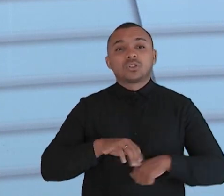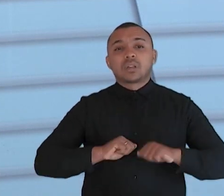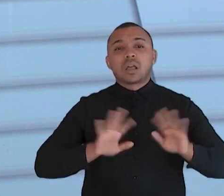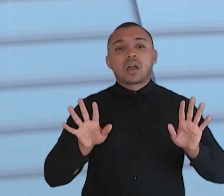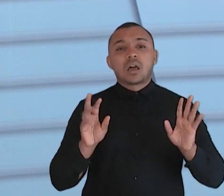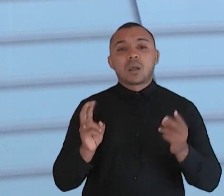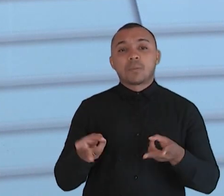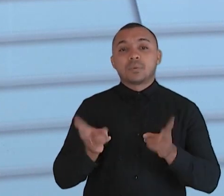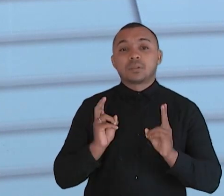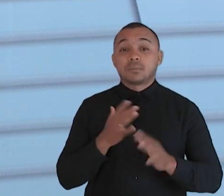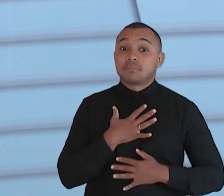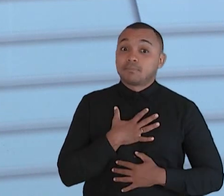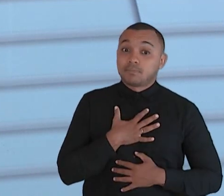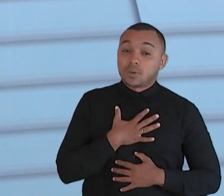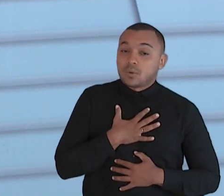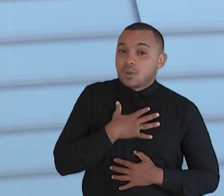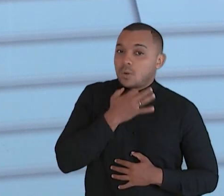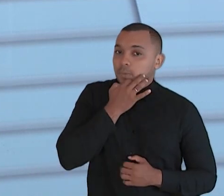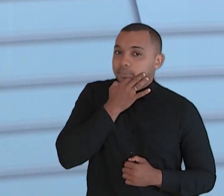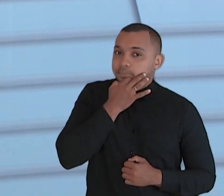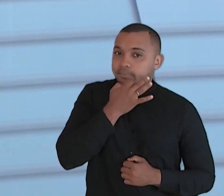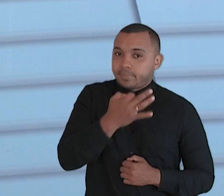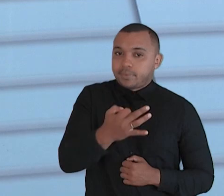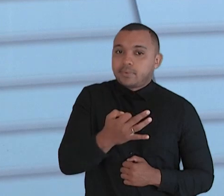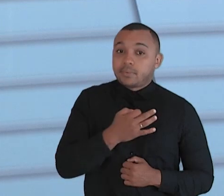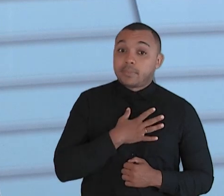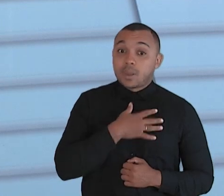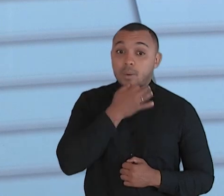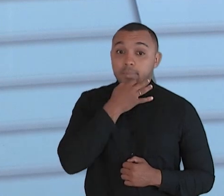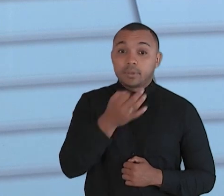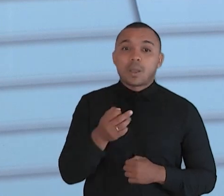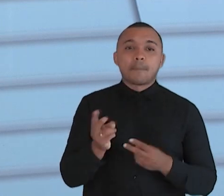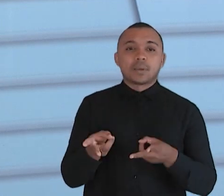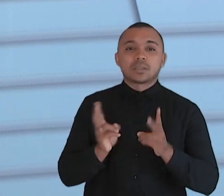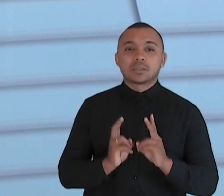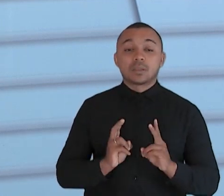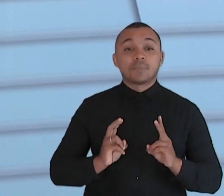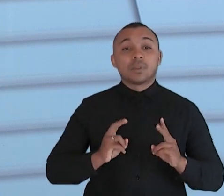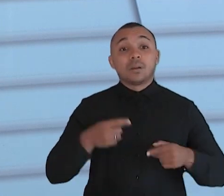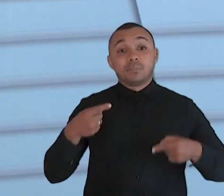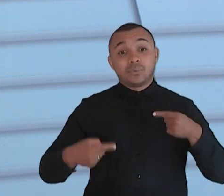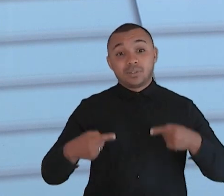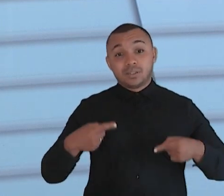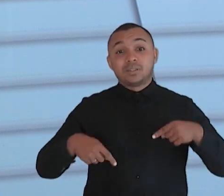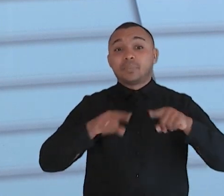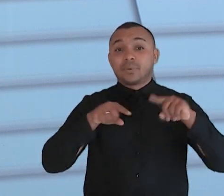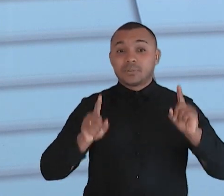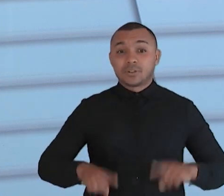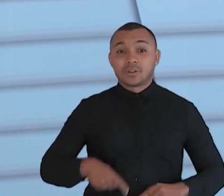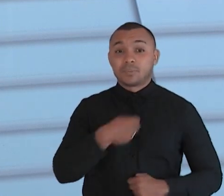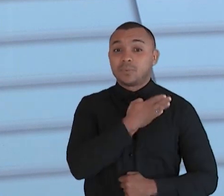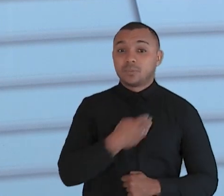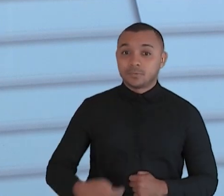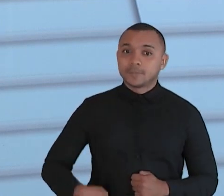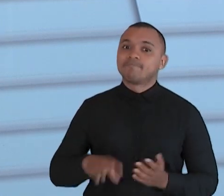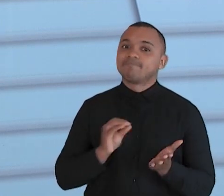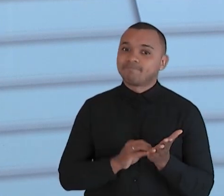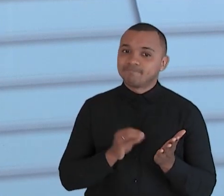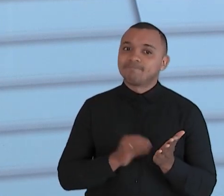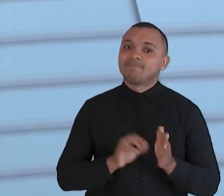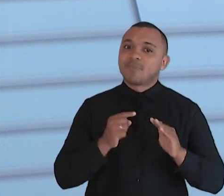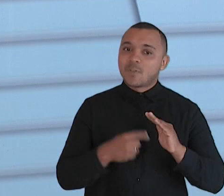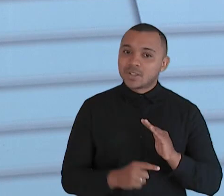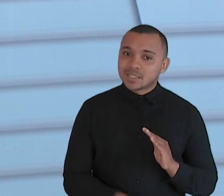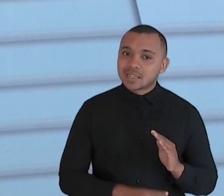Eu percebo que as políticas públicas precisam melhorar muito ainda, mas,